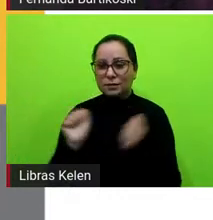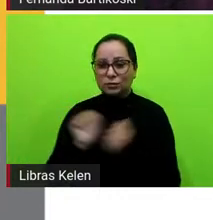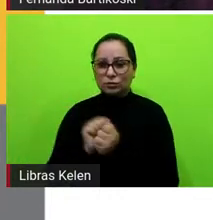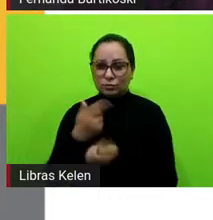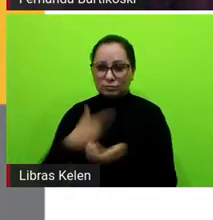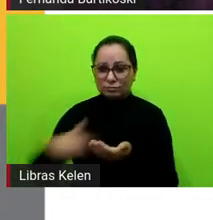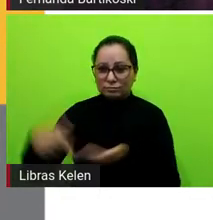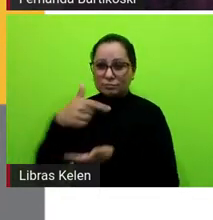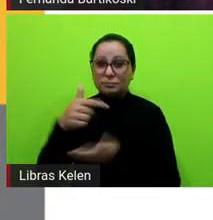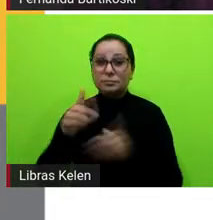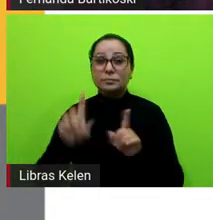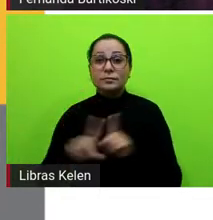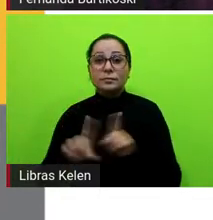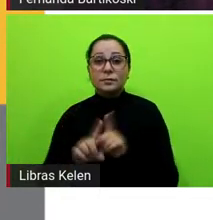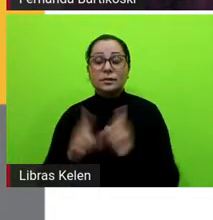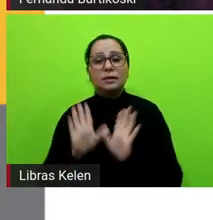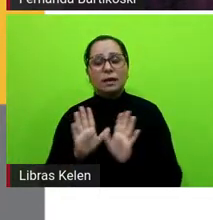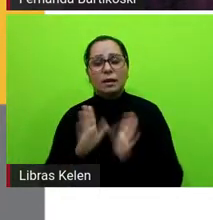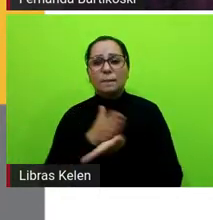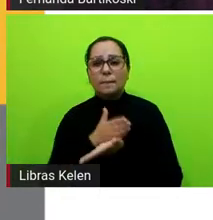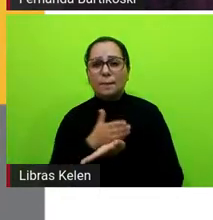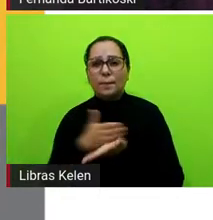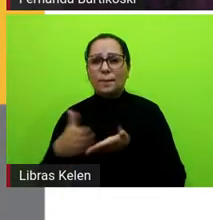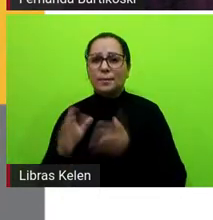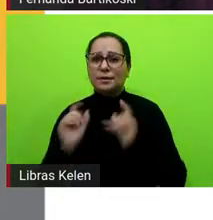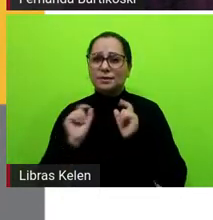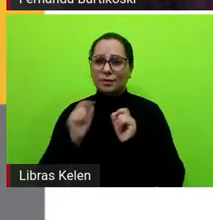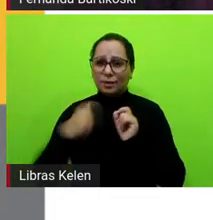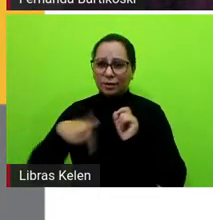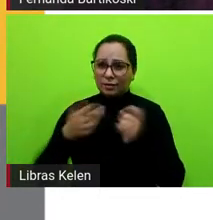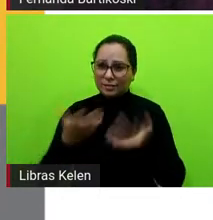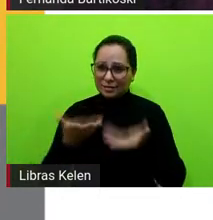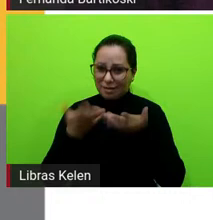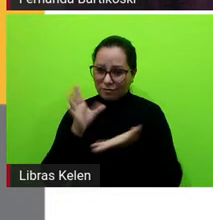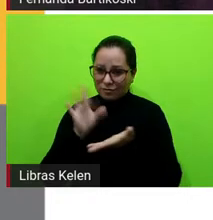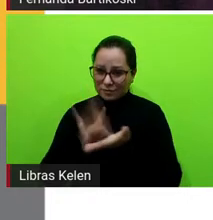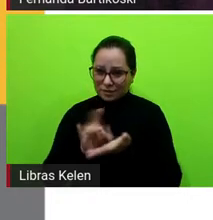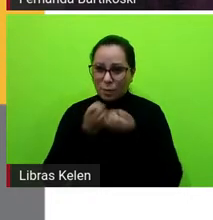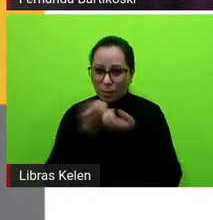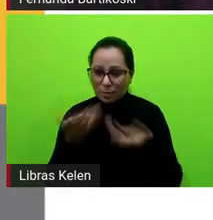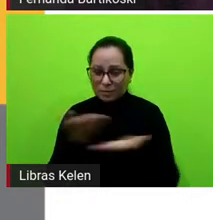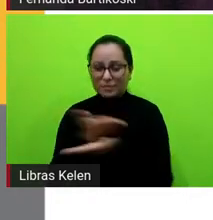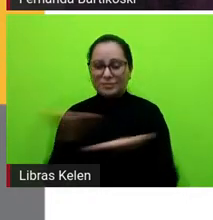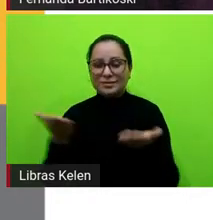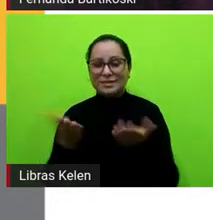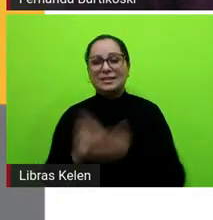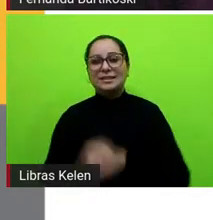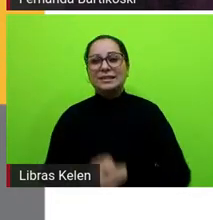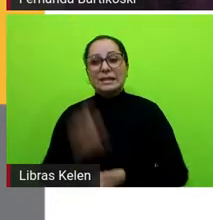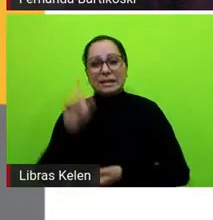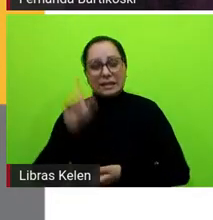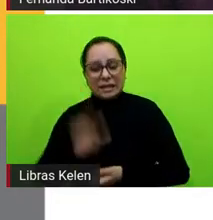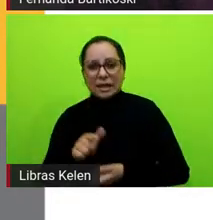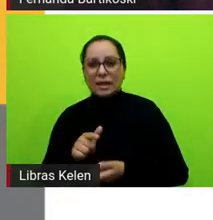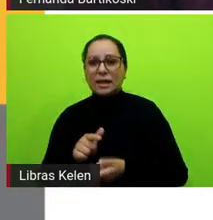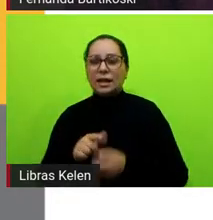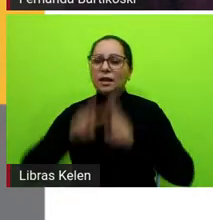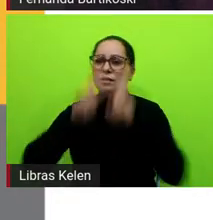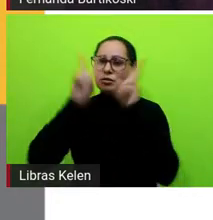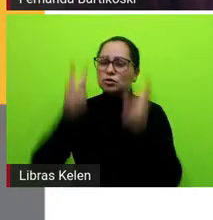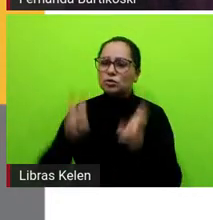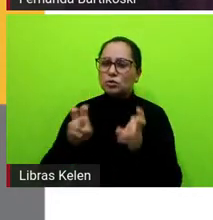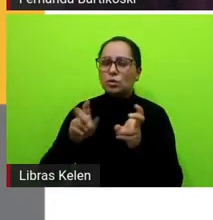Mas o ponto de partida, assim, o que a gente queria compartilhar com vocês é que a narrativa de detetive, ela tem